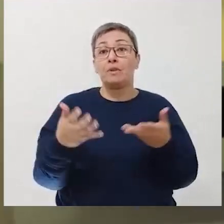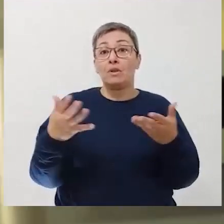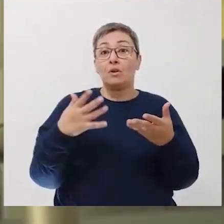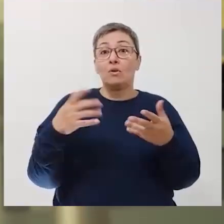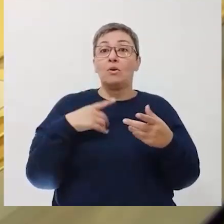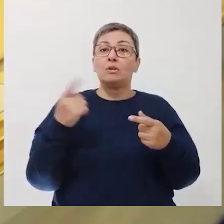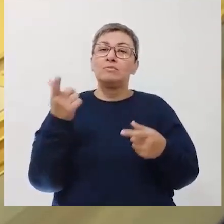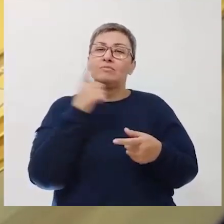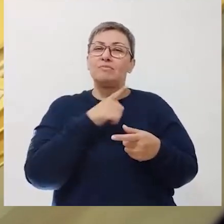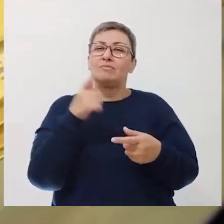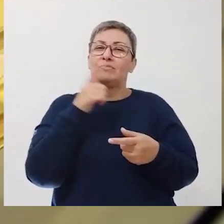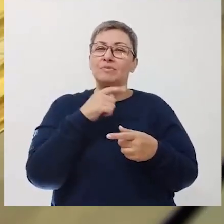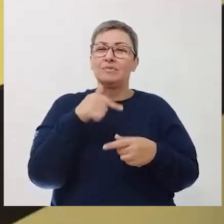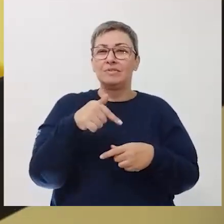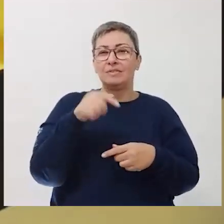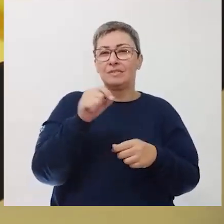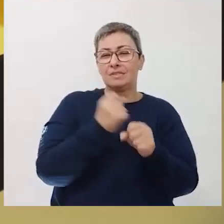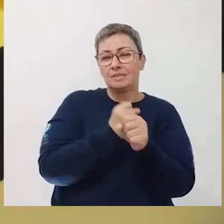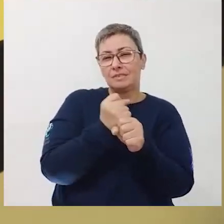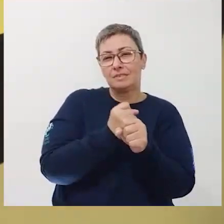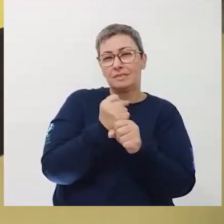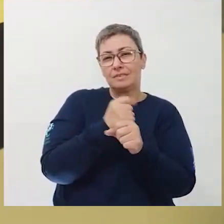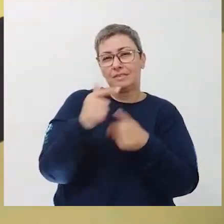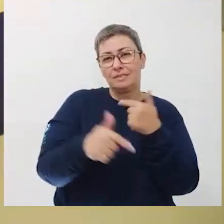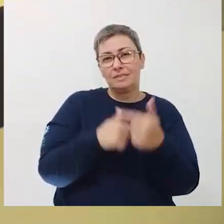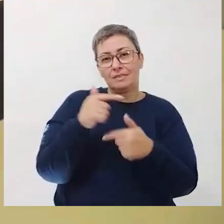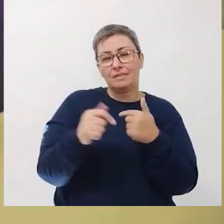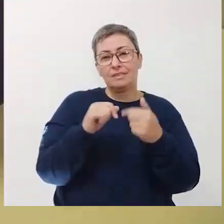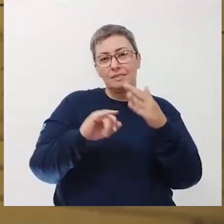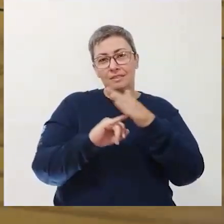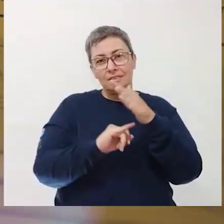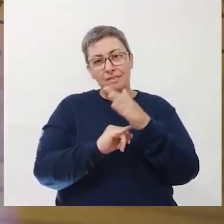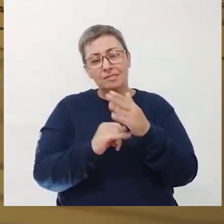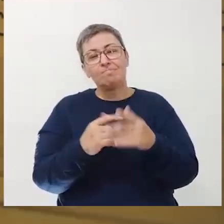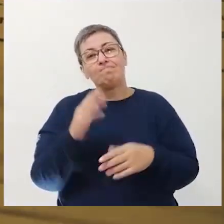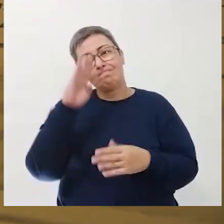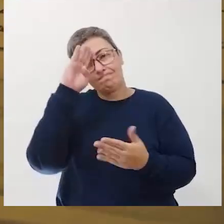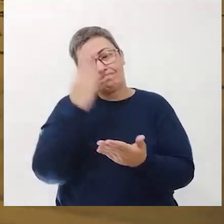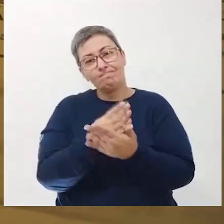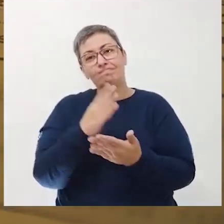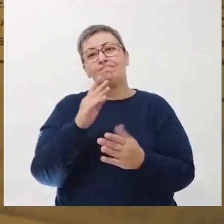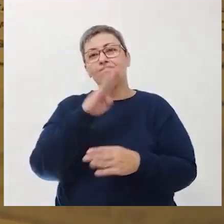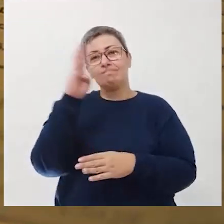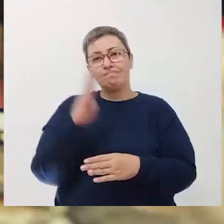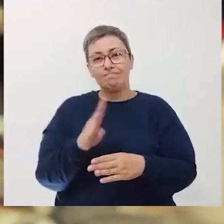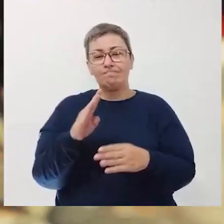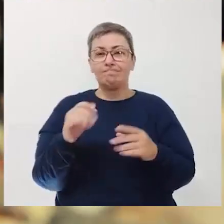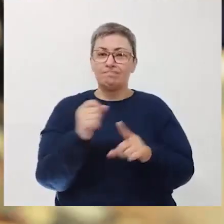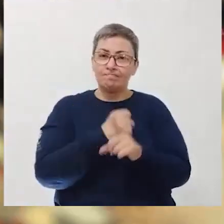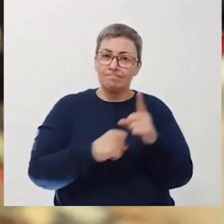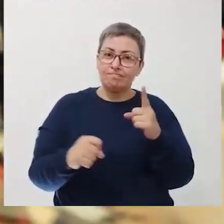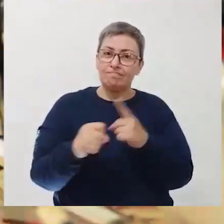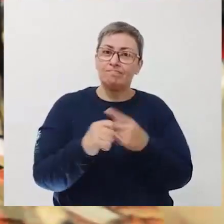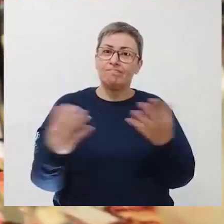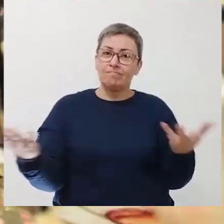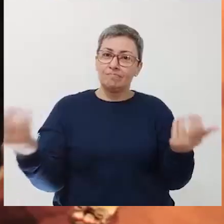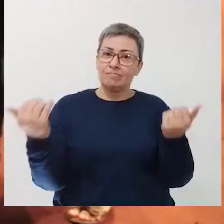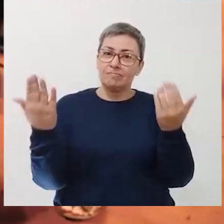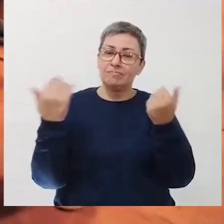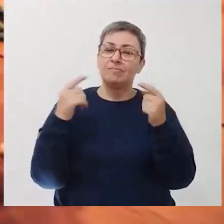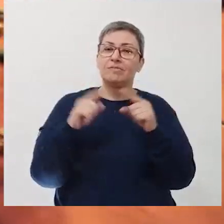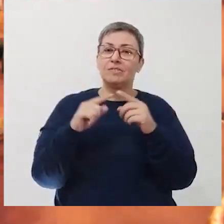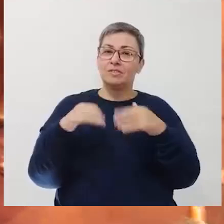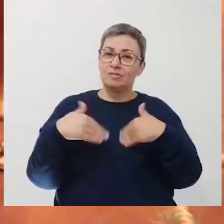Hoje colhemos os frutos de 70 anos de trabalho dessa entidade que acredita no Brasil. Integra a sociedade e convida as novas